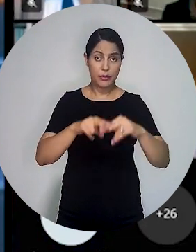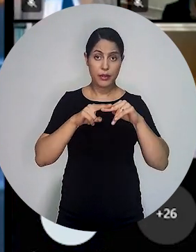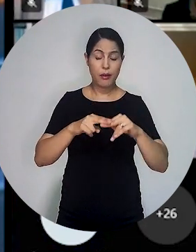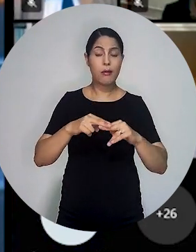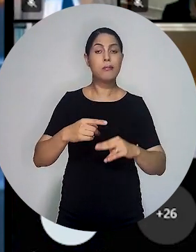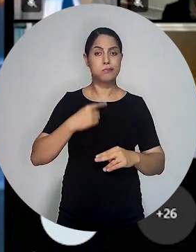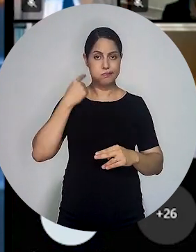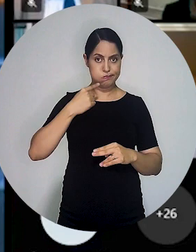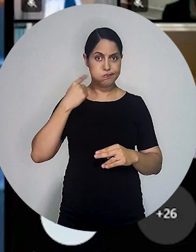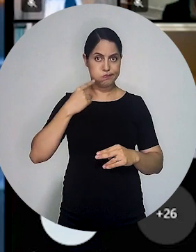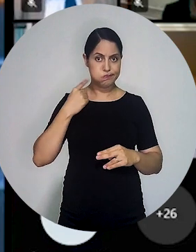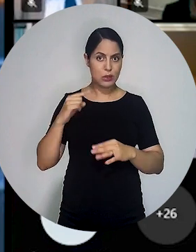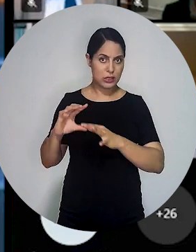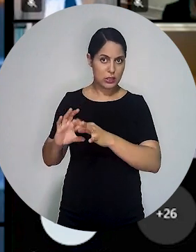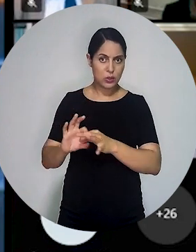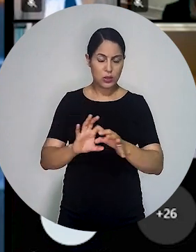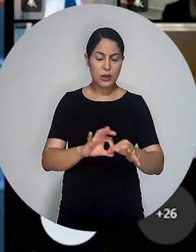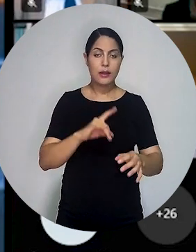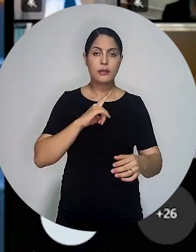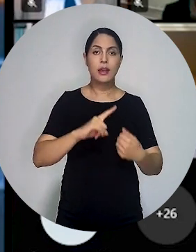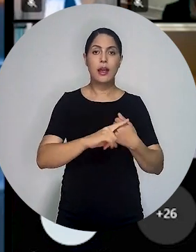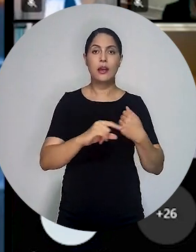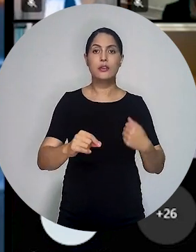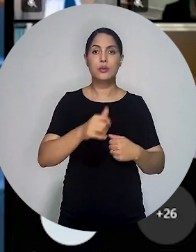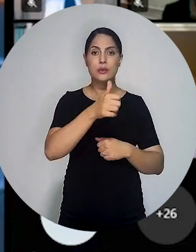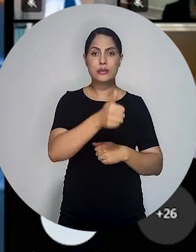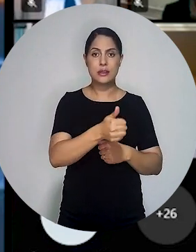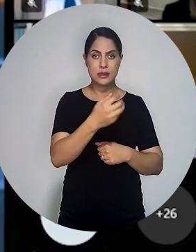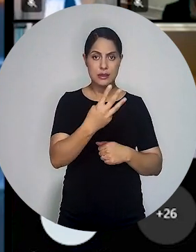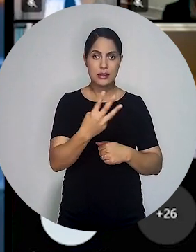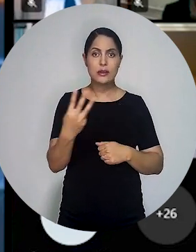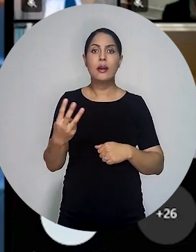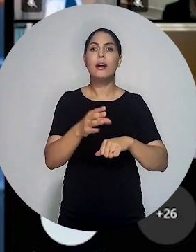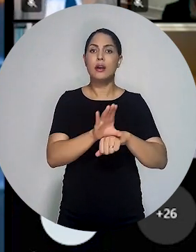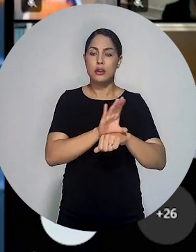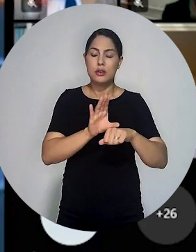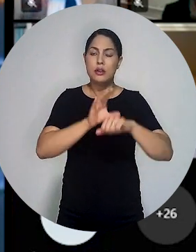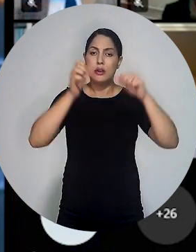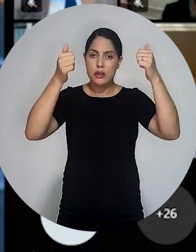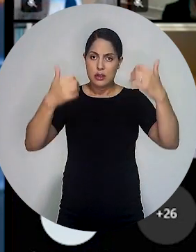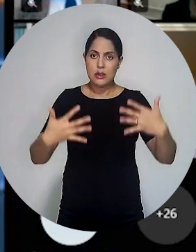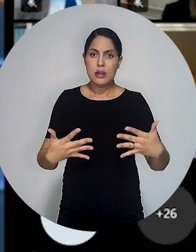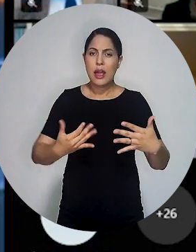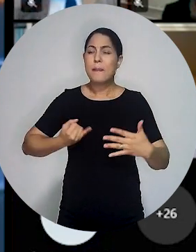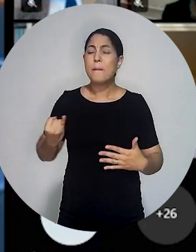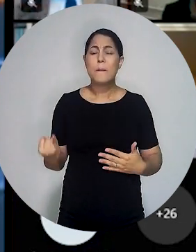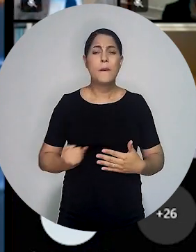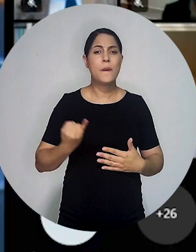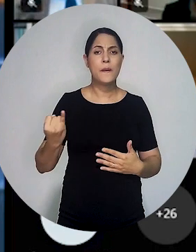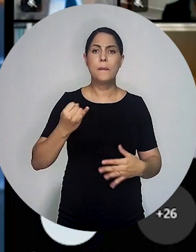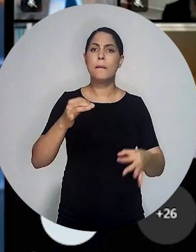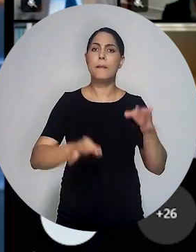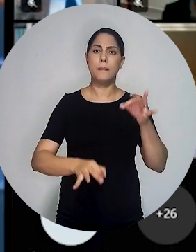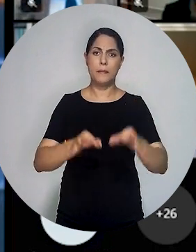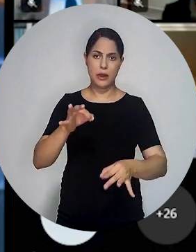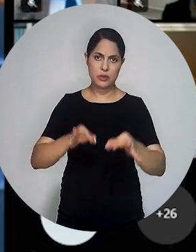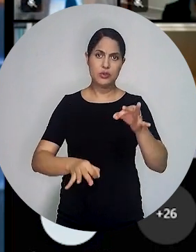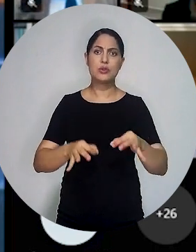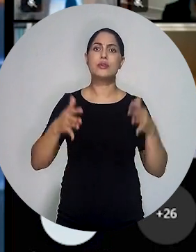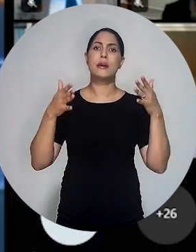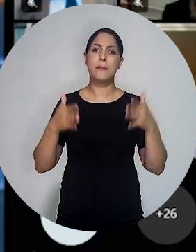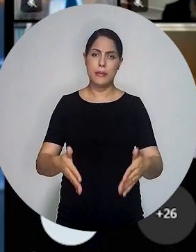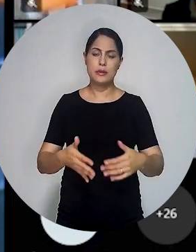Existe um fundamento para isso. A advocacia, senhor presidente, com base no artigo 133 do mesmo texto constitucional,